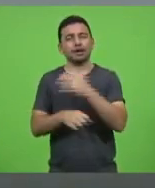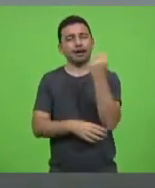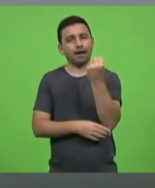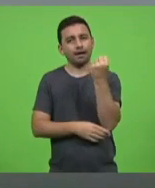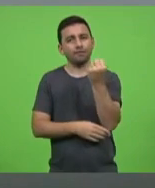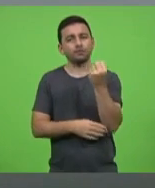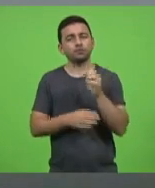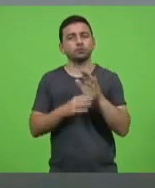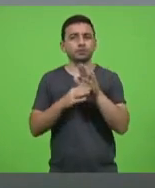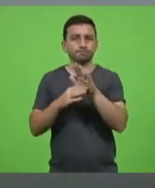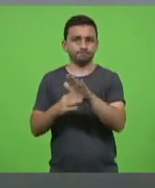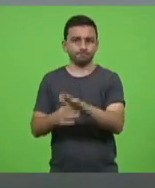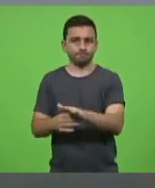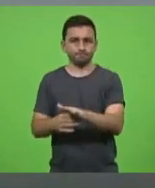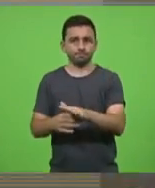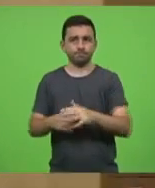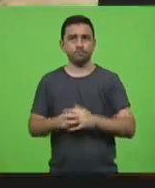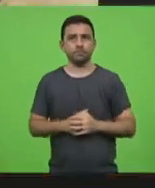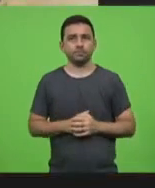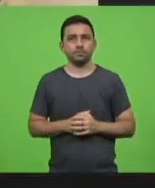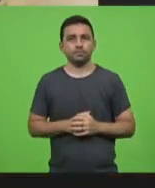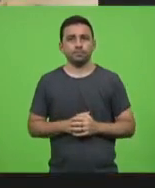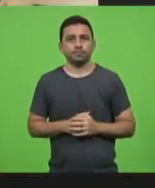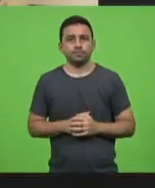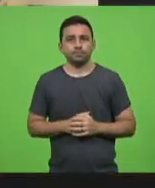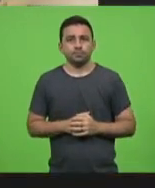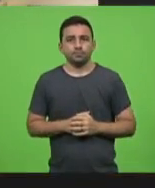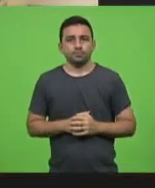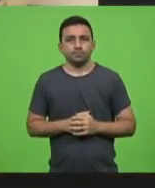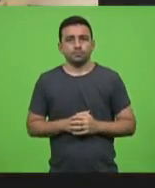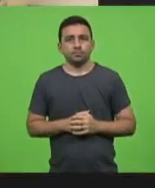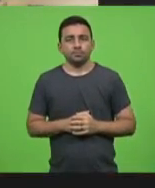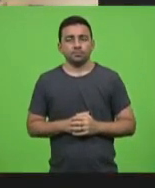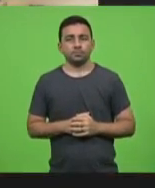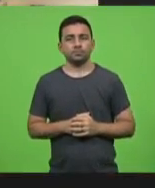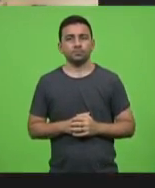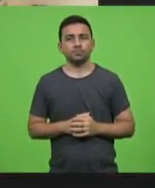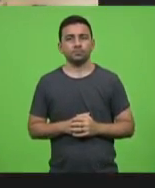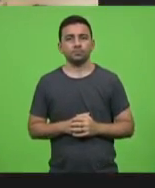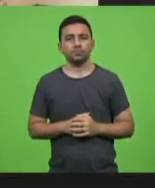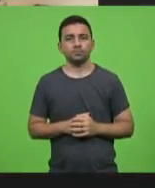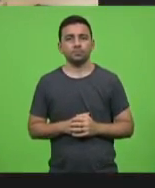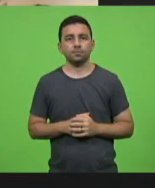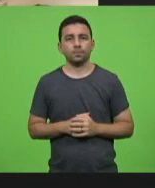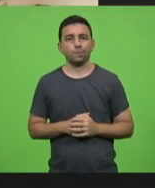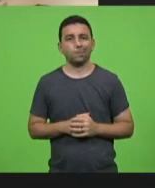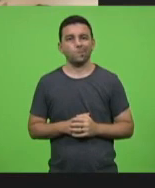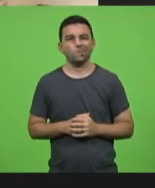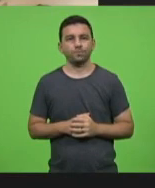repetindo mais 30 segundos deputado Vicente Caropreso pode ligar o microfone